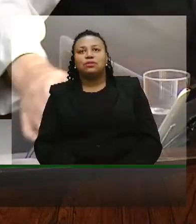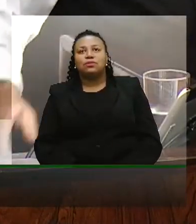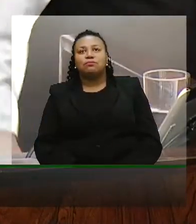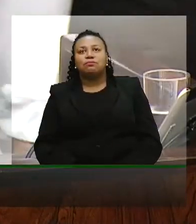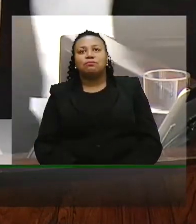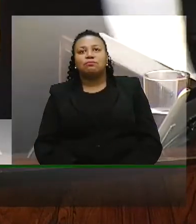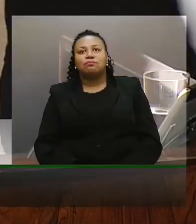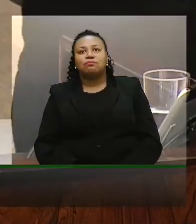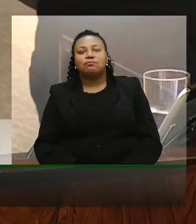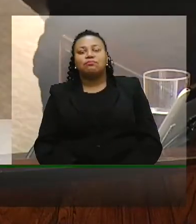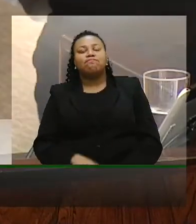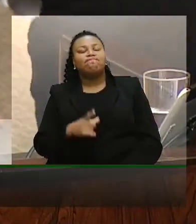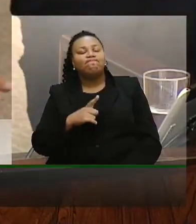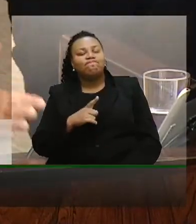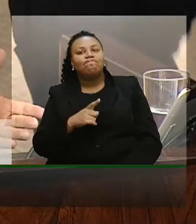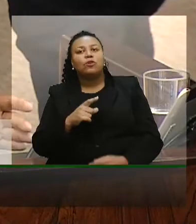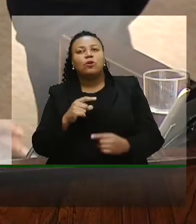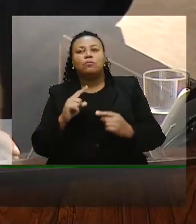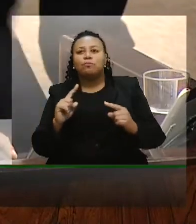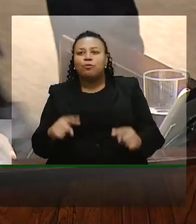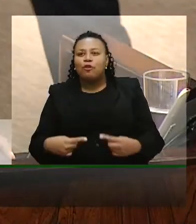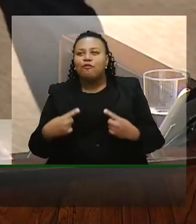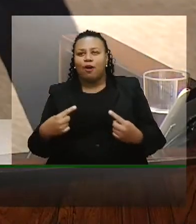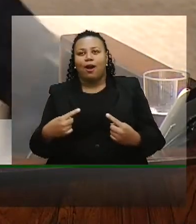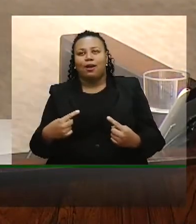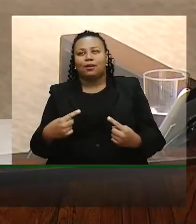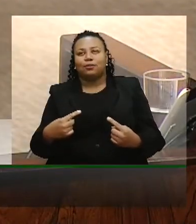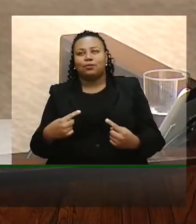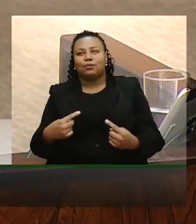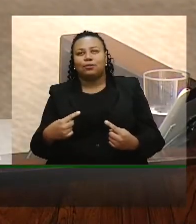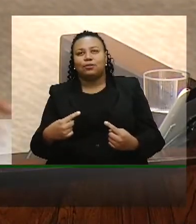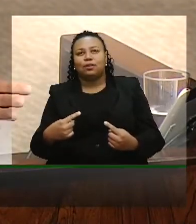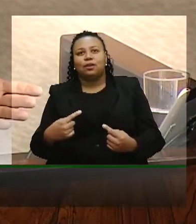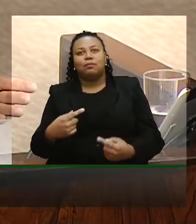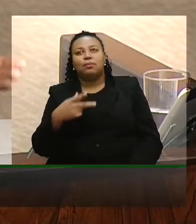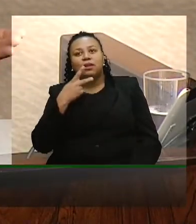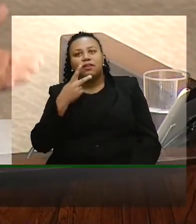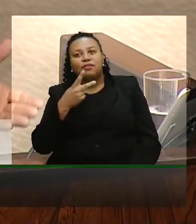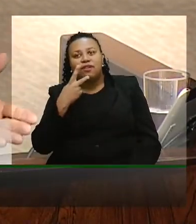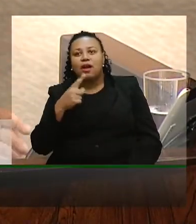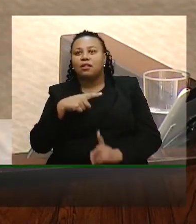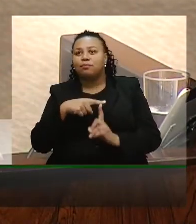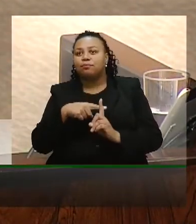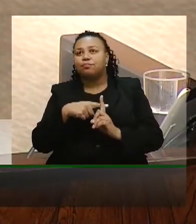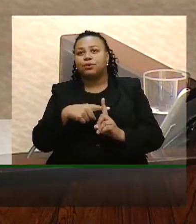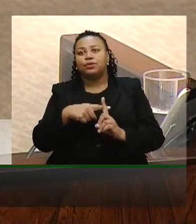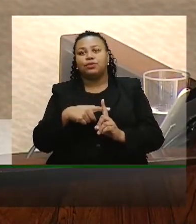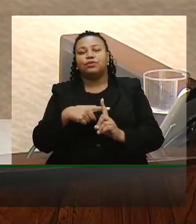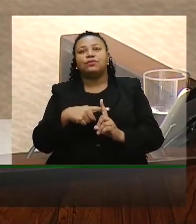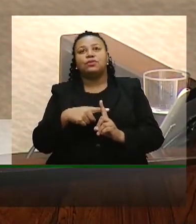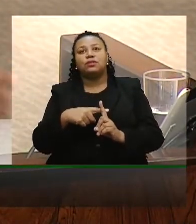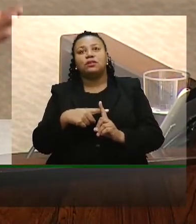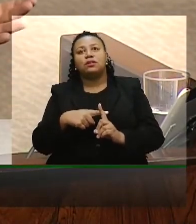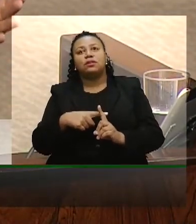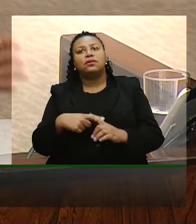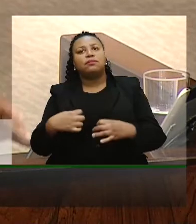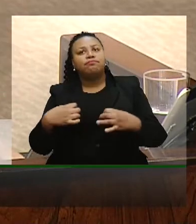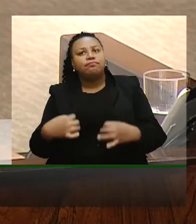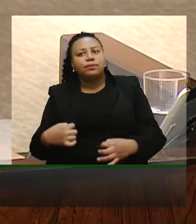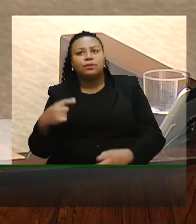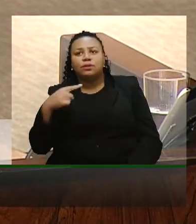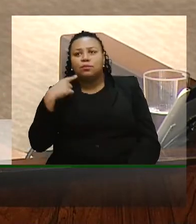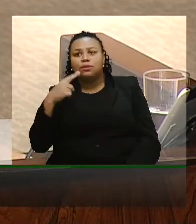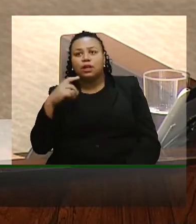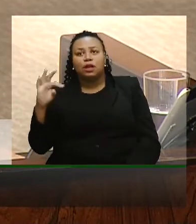contemplado ao mesmo tempo provocado pela manifestação positiva e muito pertinente do